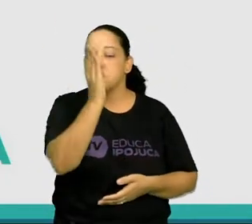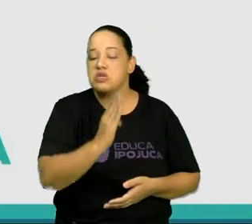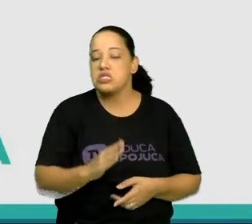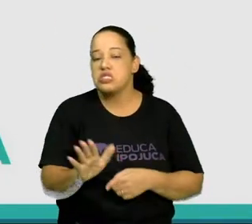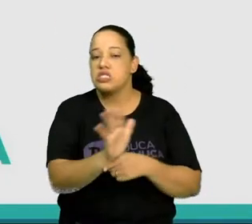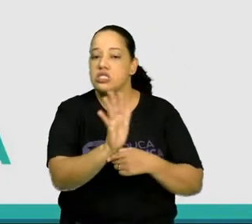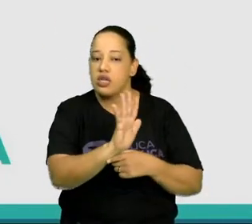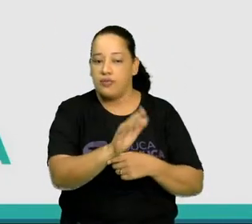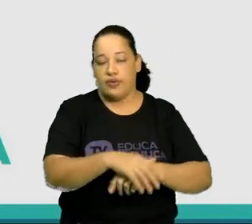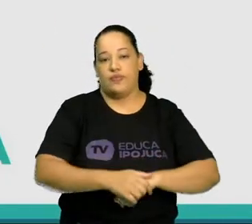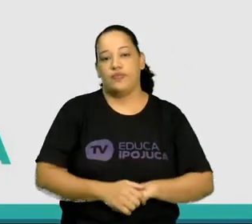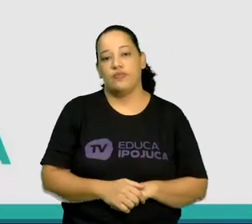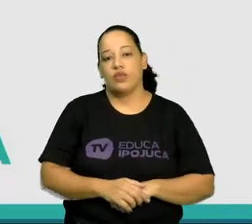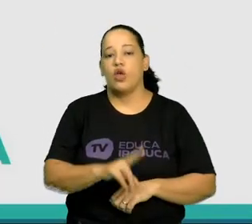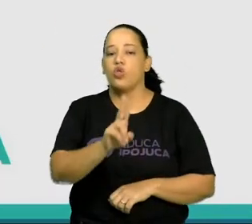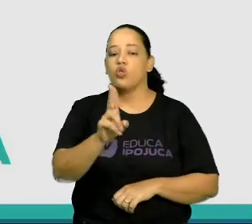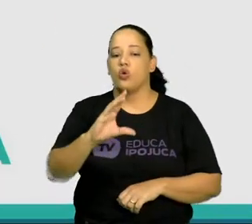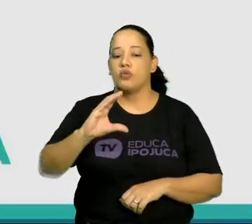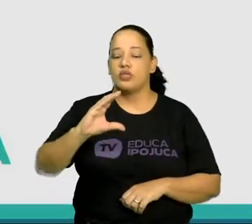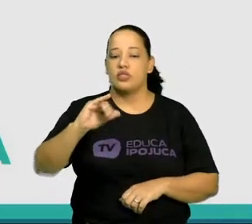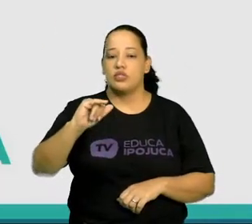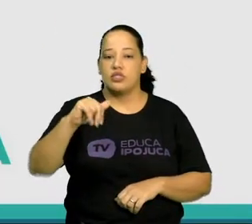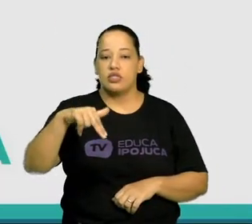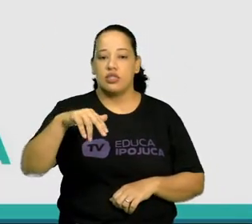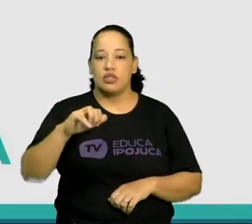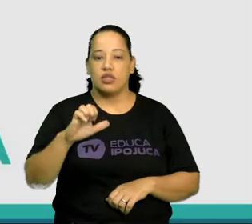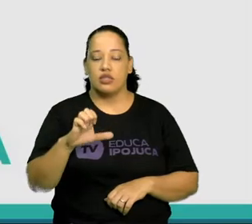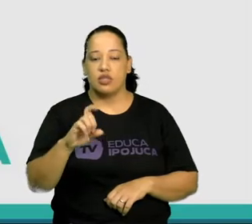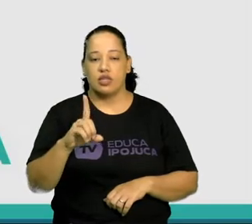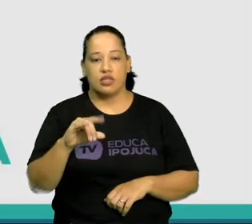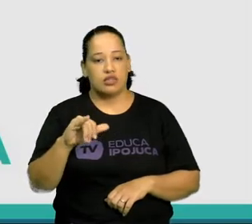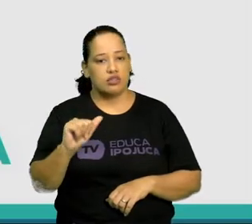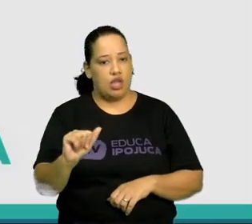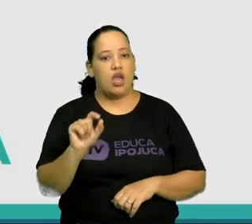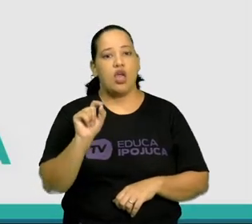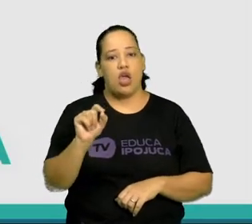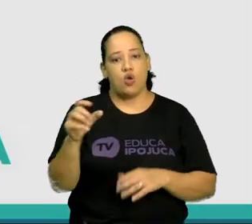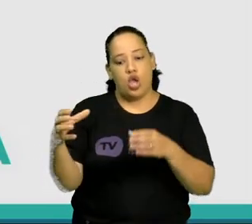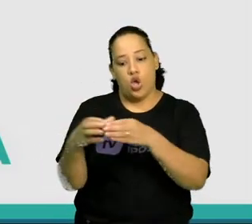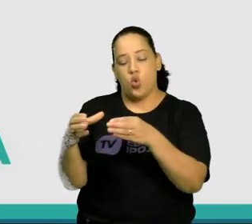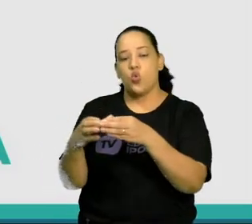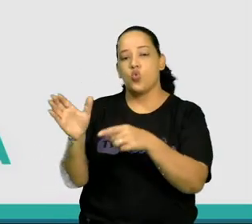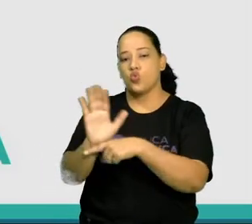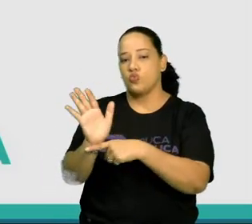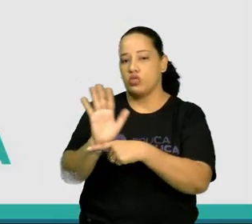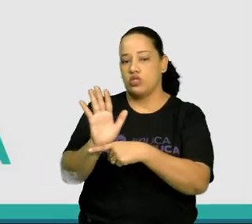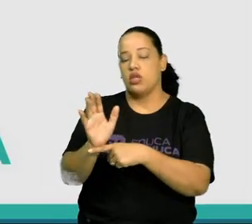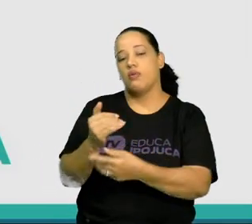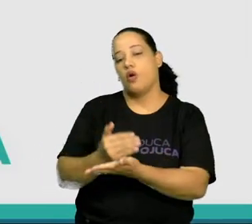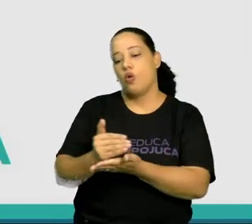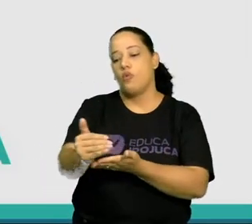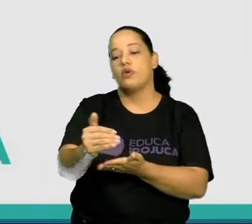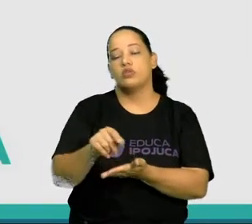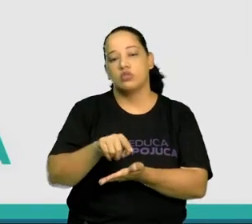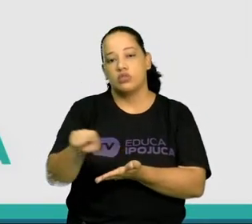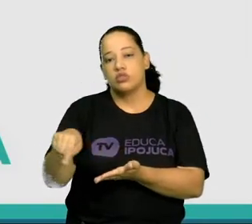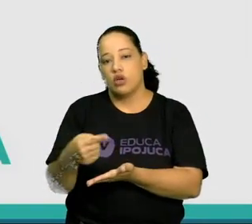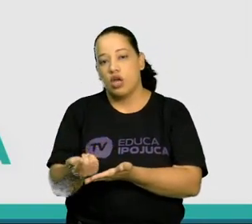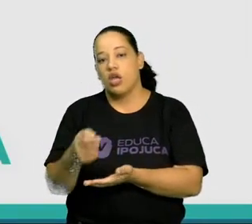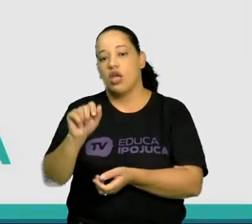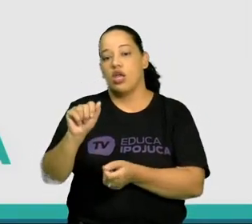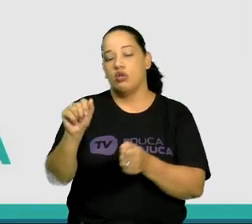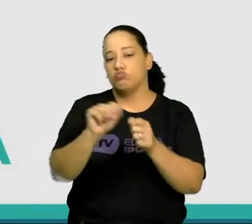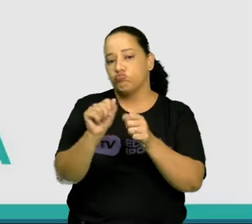Cinedia. Cinedia é uma companhia de cinema. Primeiro e grande estúdio nacional. Produções que se